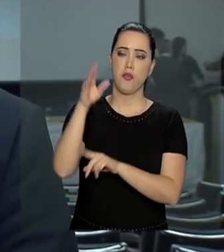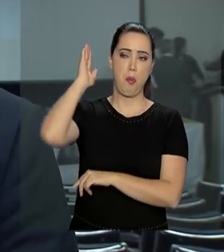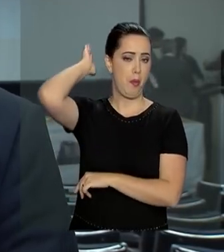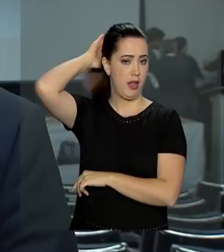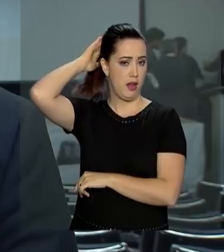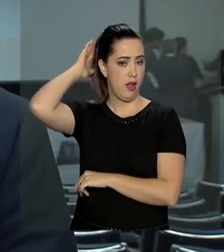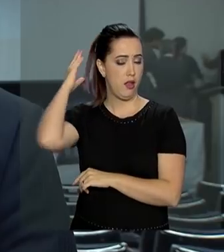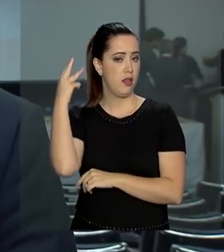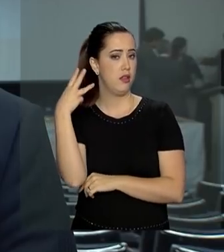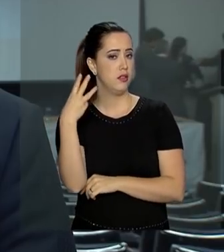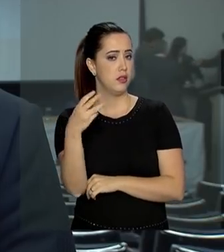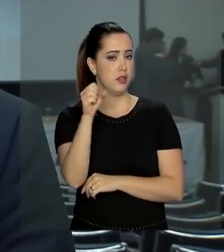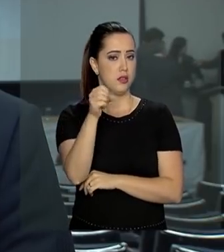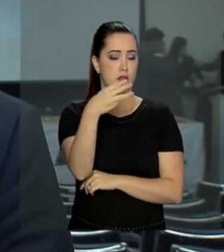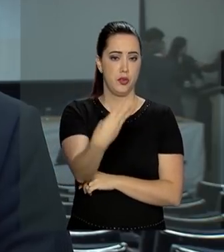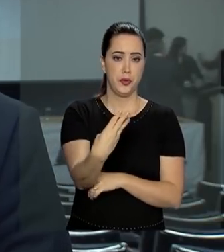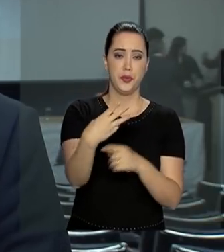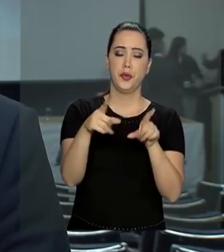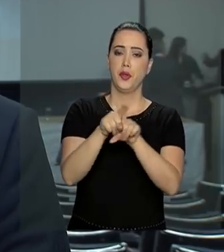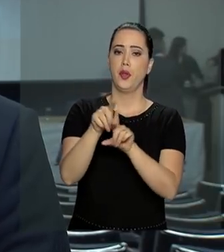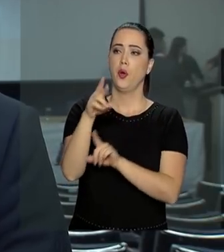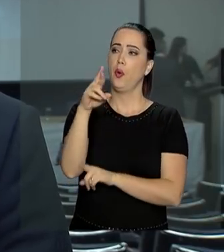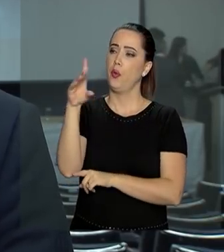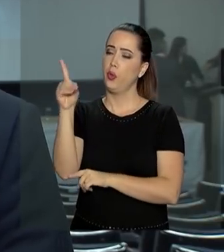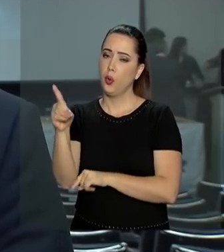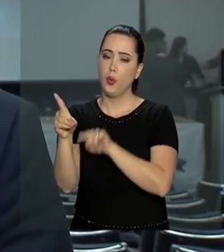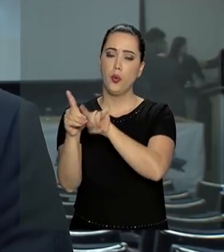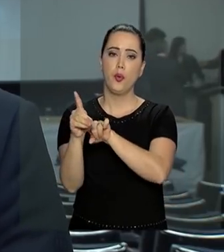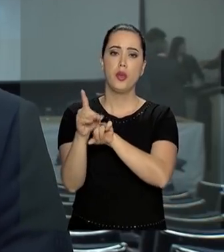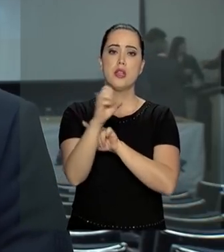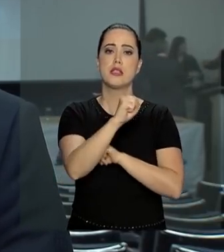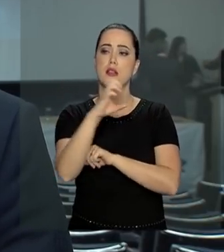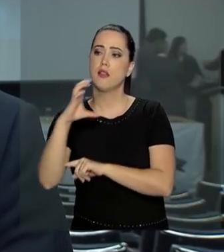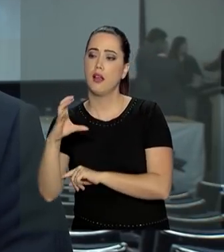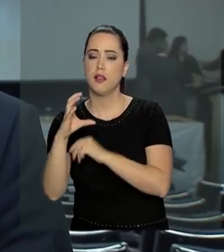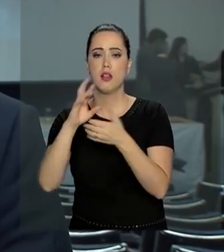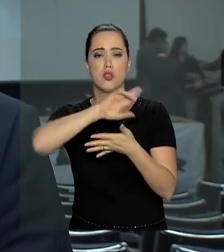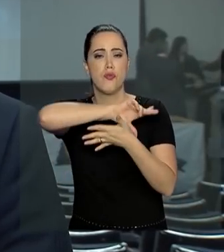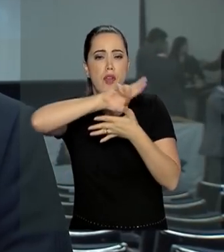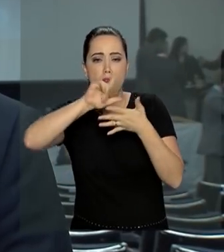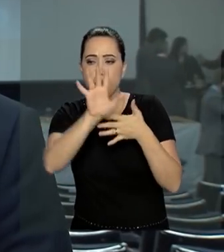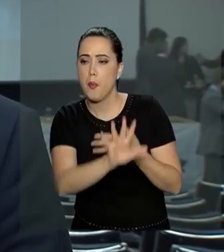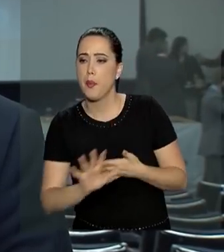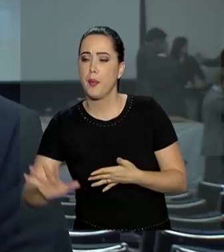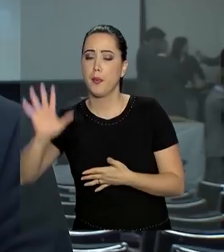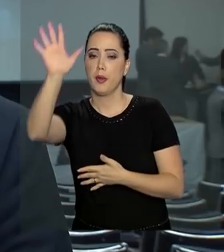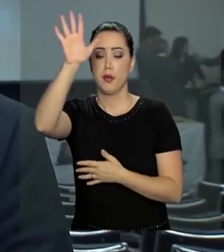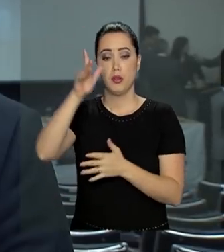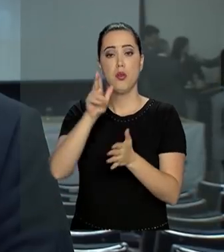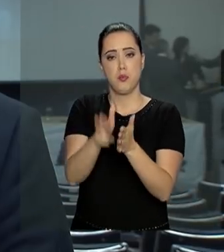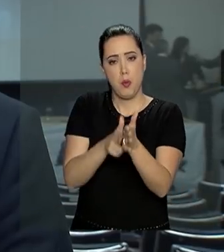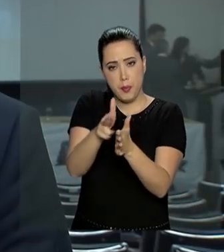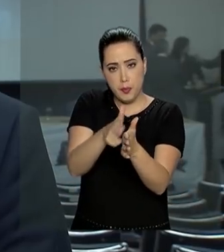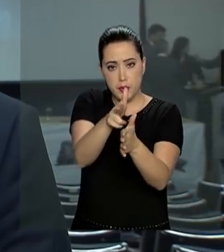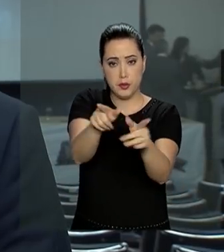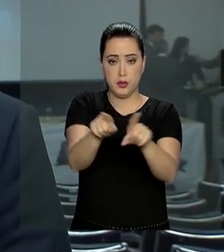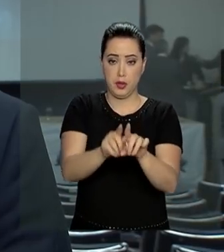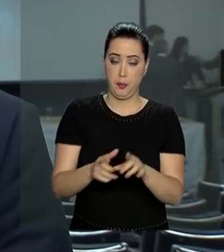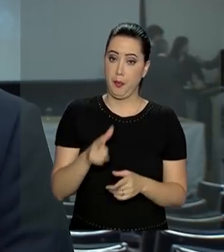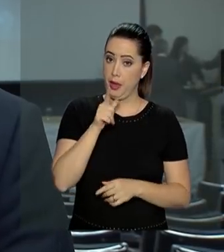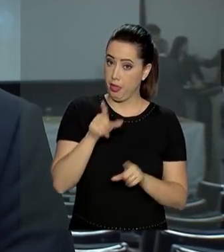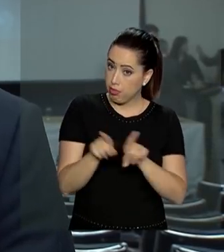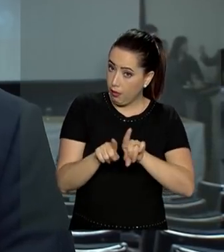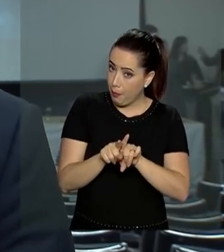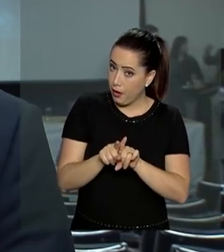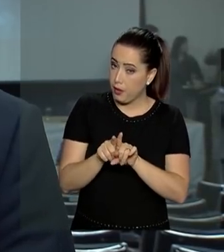a 364 Rondônia, a 470 Santa Catarina. Essas são algumas das concessões importantes. Nós teremos licitações de arrendamento nos portos de Santos